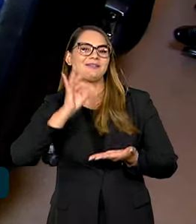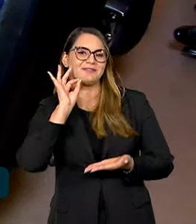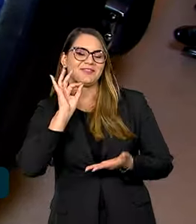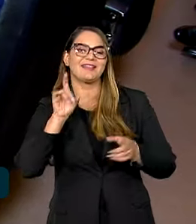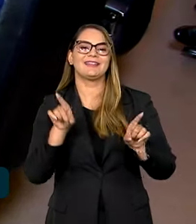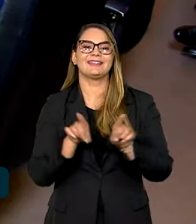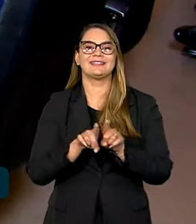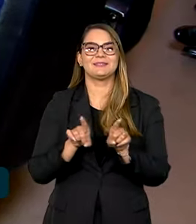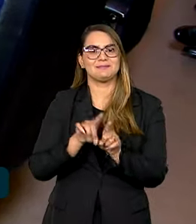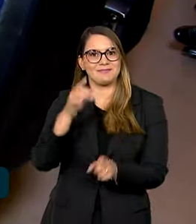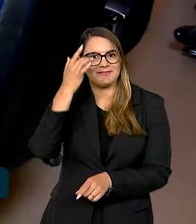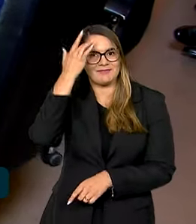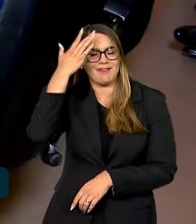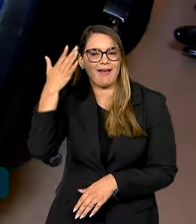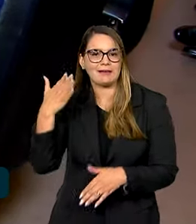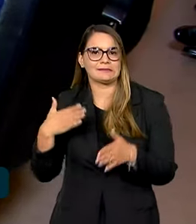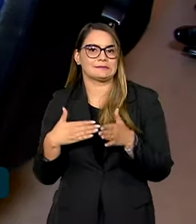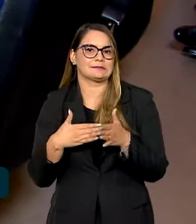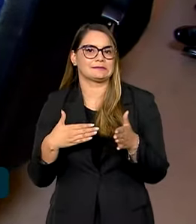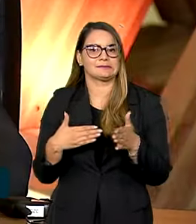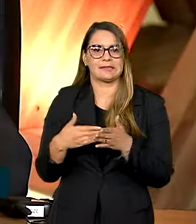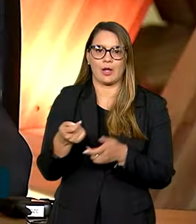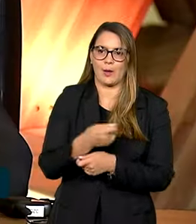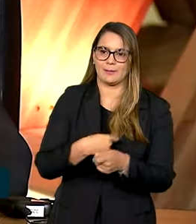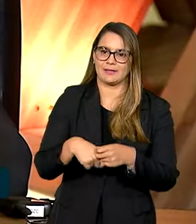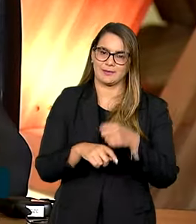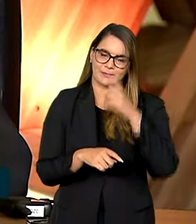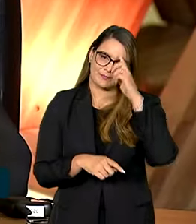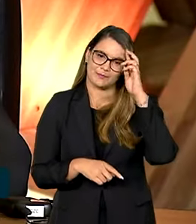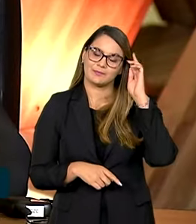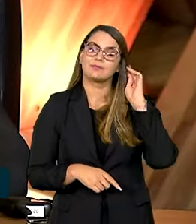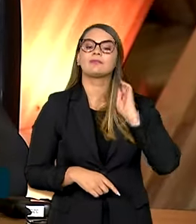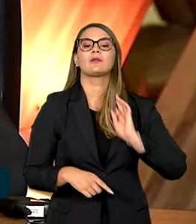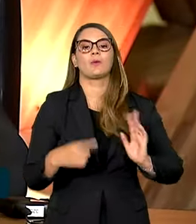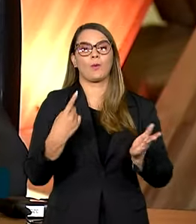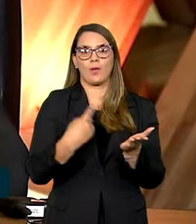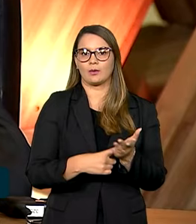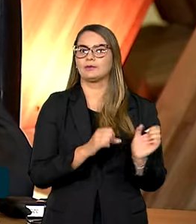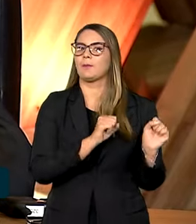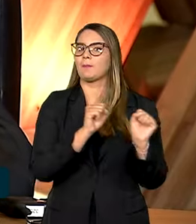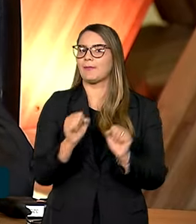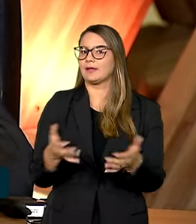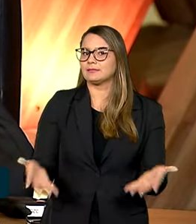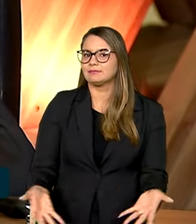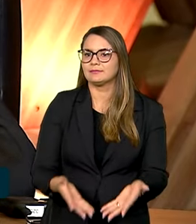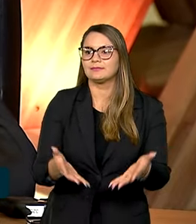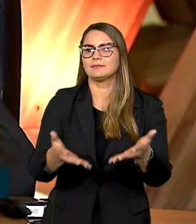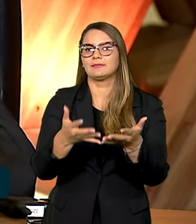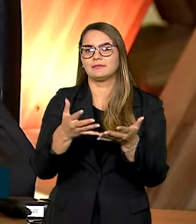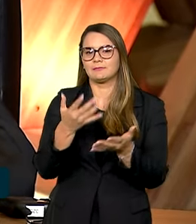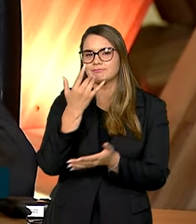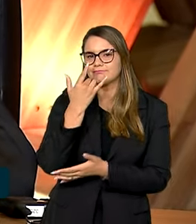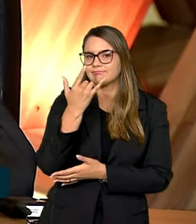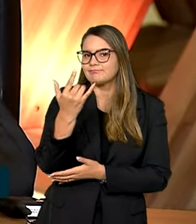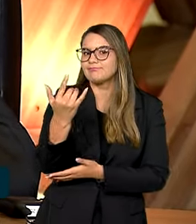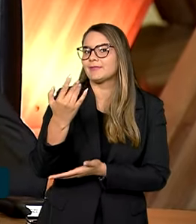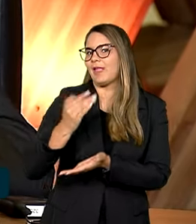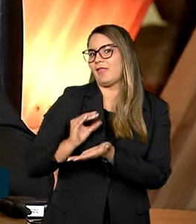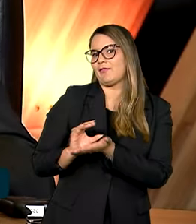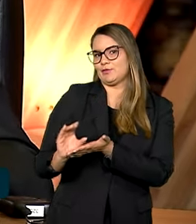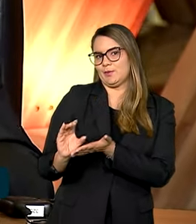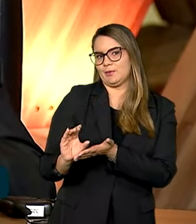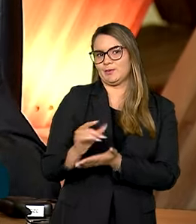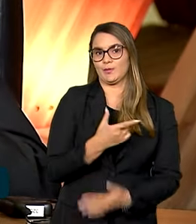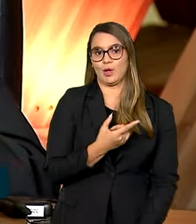facilidade nos entraves aduaneiros comerciais. O acordo tem o potencial de estimular a atração de investimentos. Em